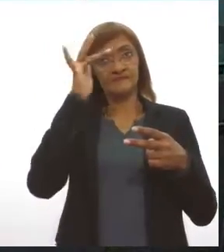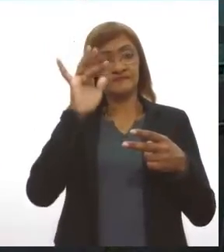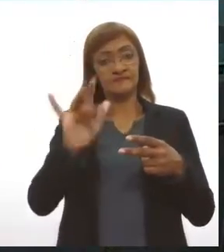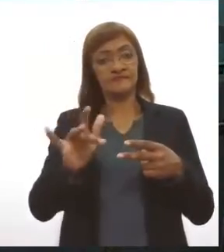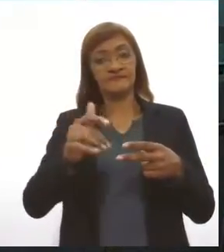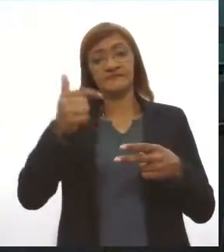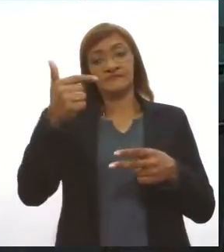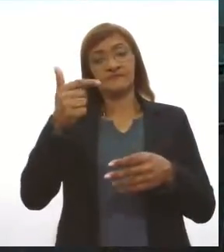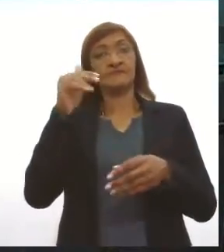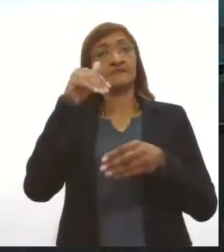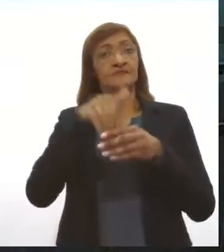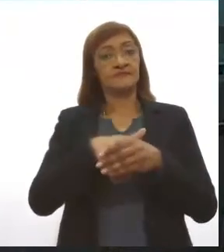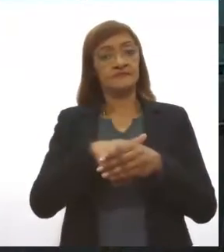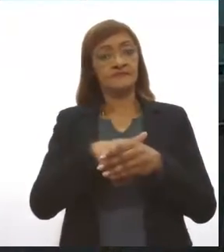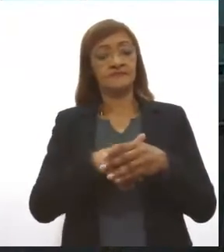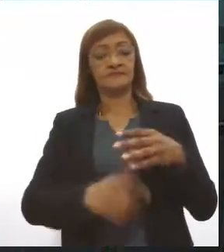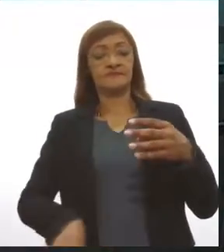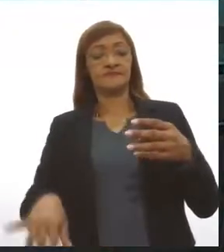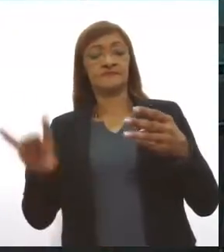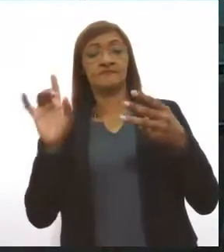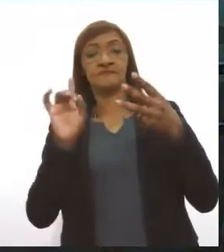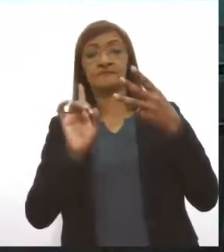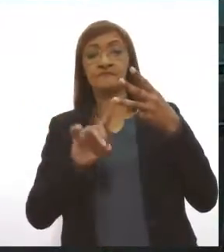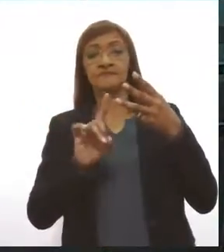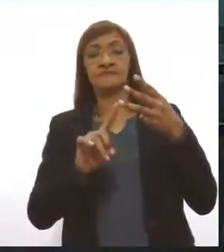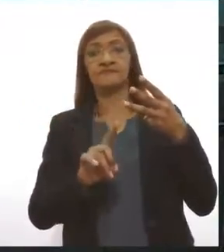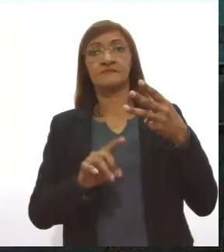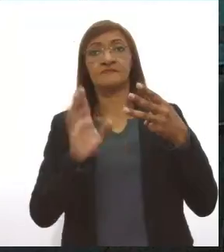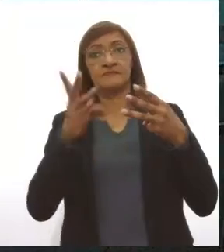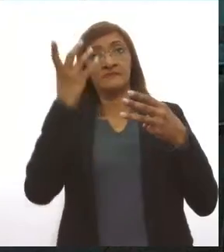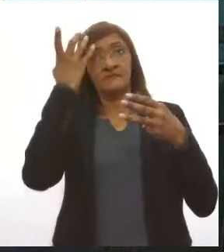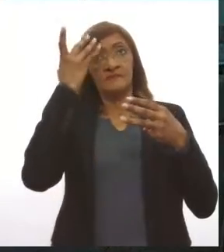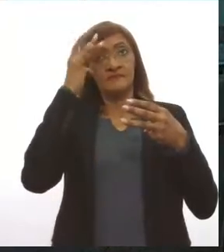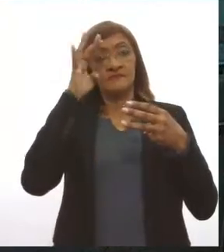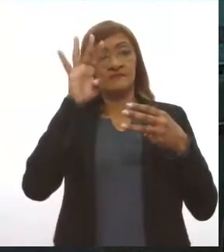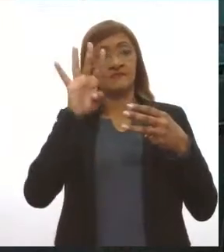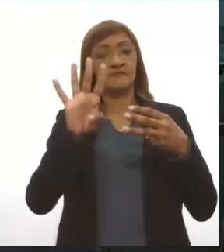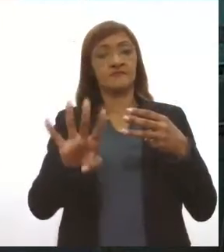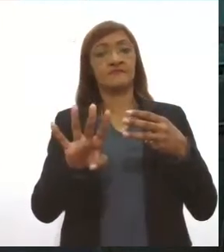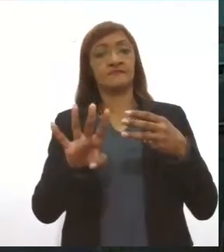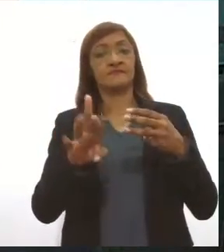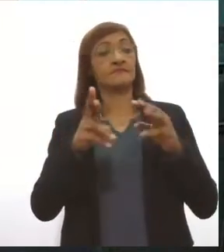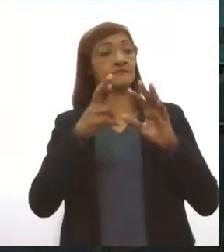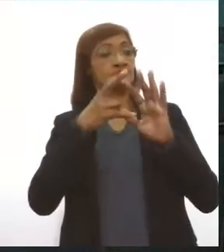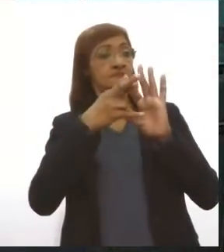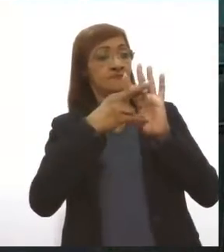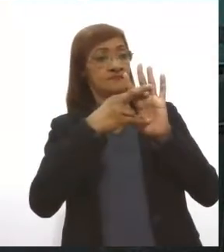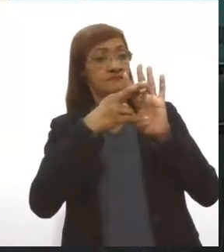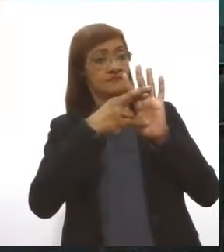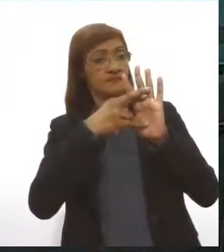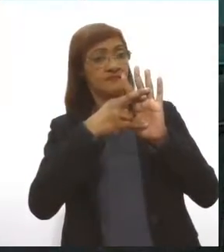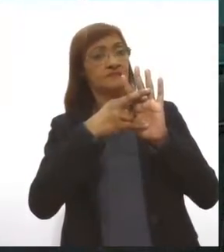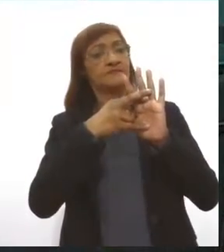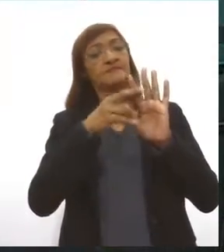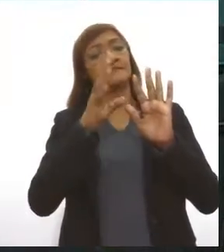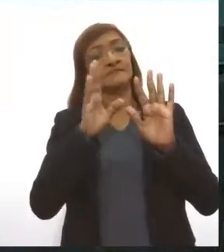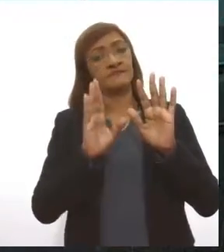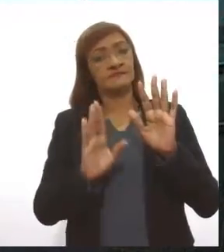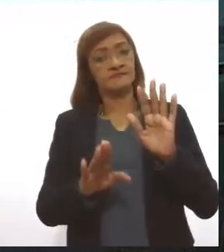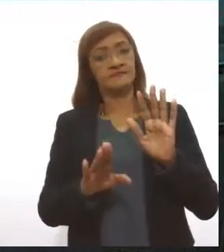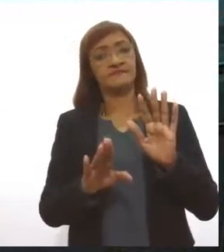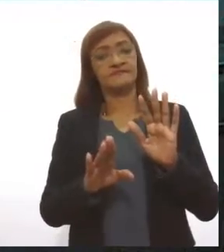votação, e da segunda votação para a terceira são quatro dias. Esse período, de acordo com o regimento da Assembleia Legislativa de Segipa, é denominado de